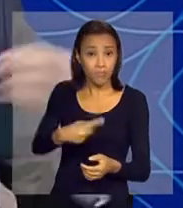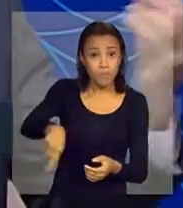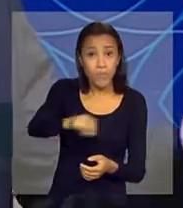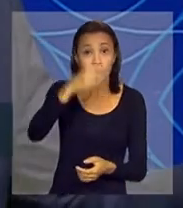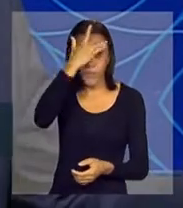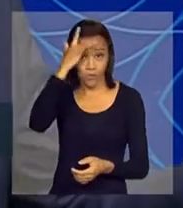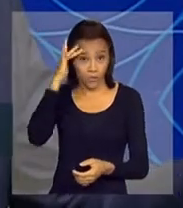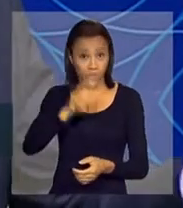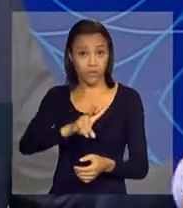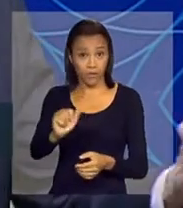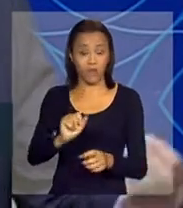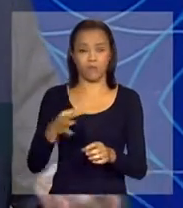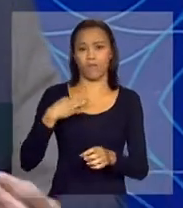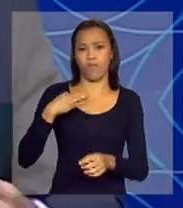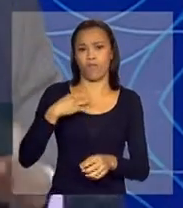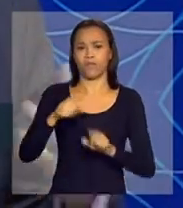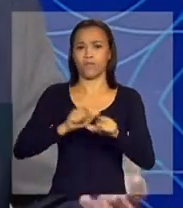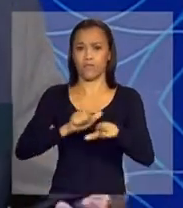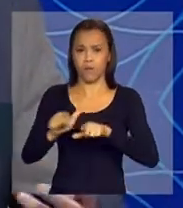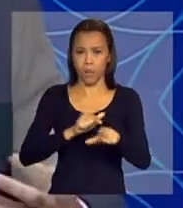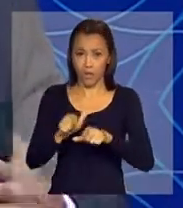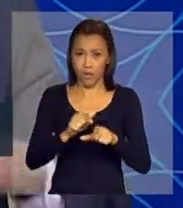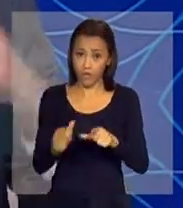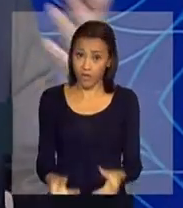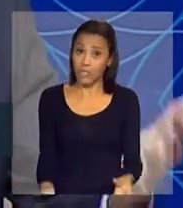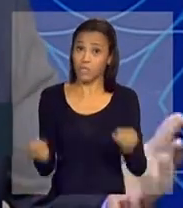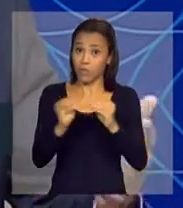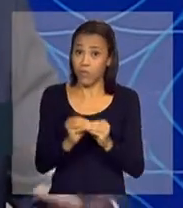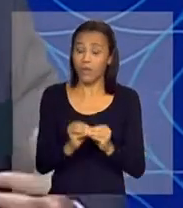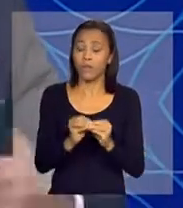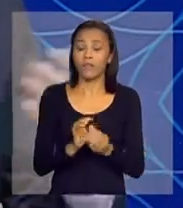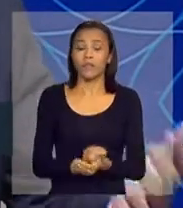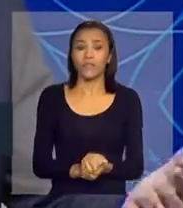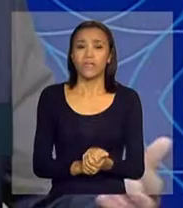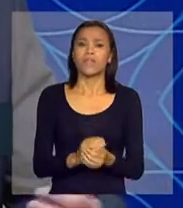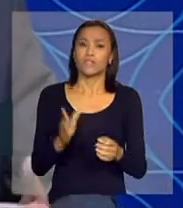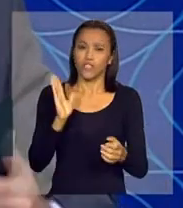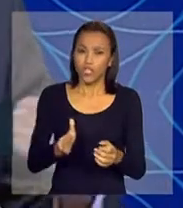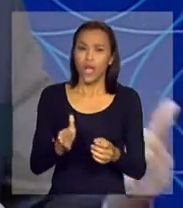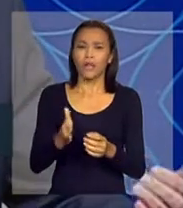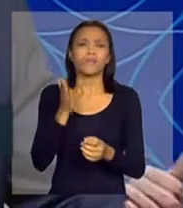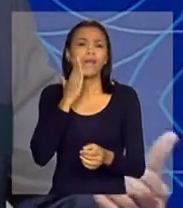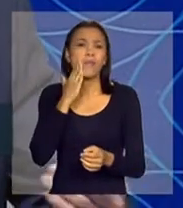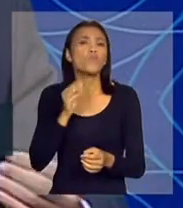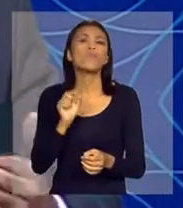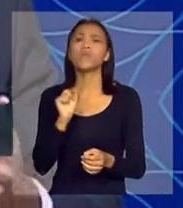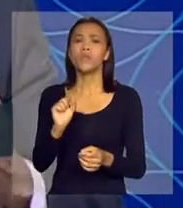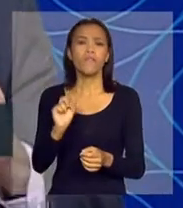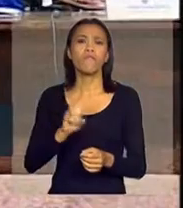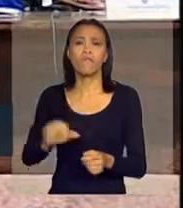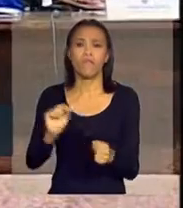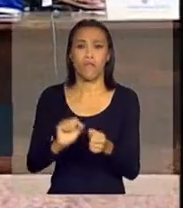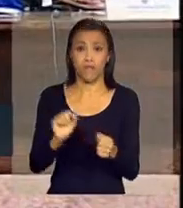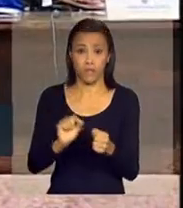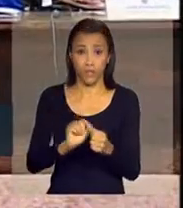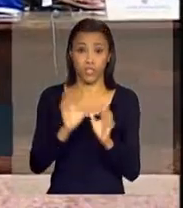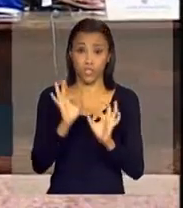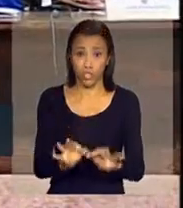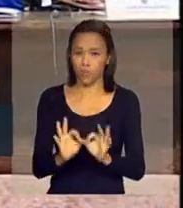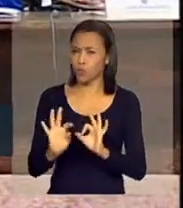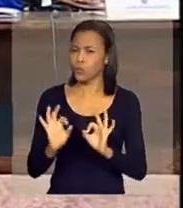que se somarão aos voluntários da FIFA, com papéis definidos, acertados devidamente, com